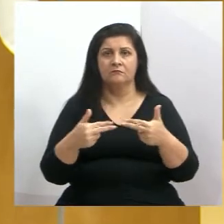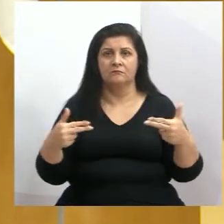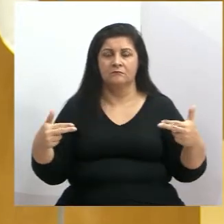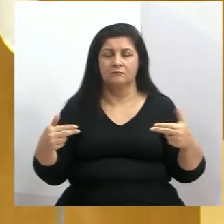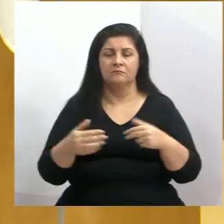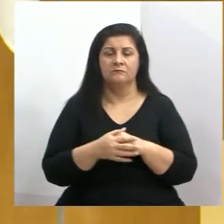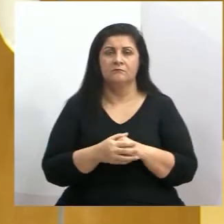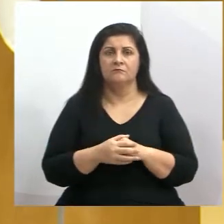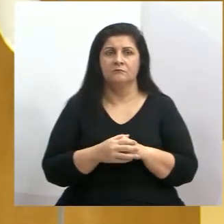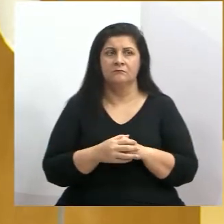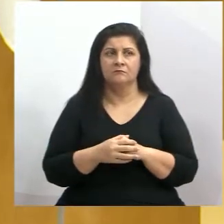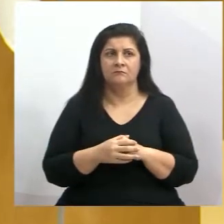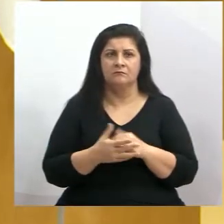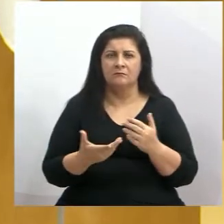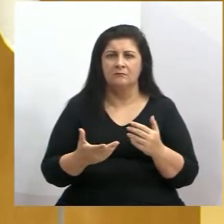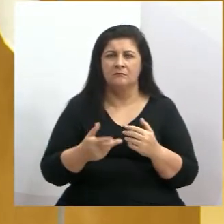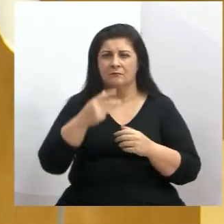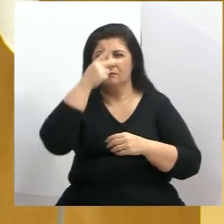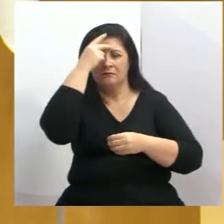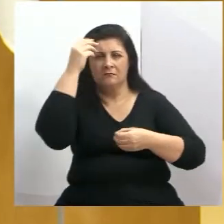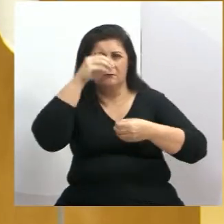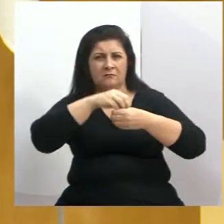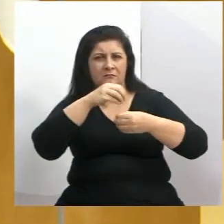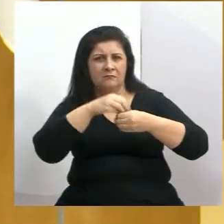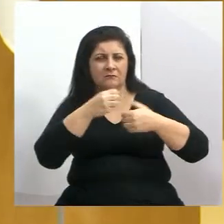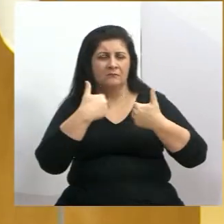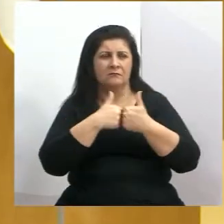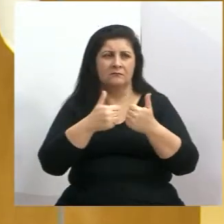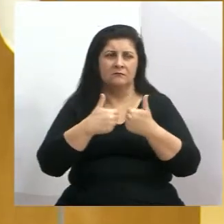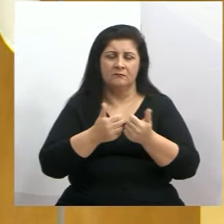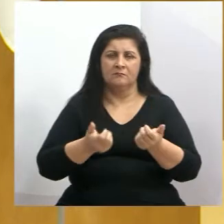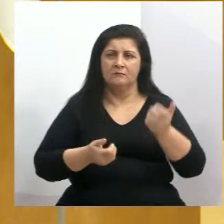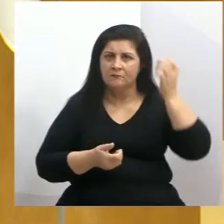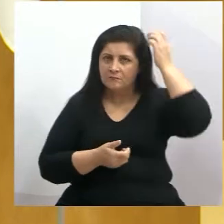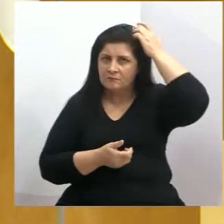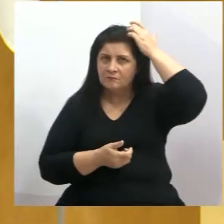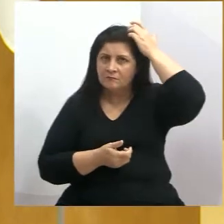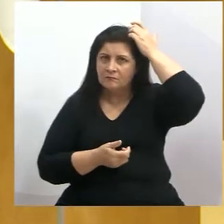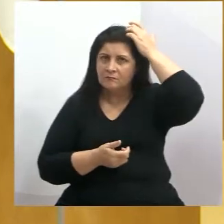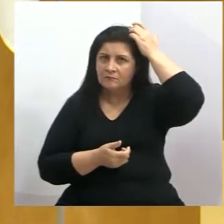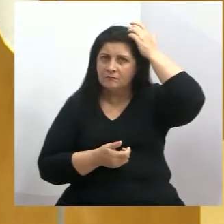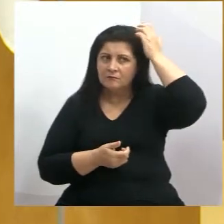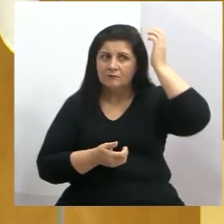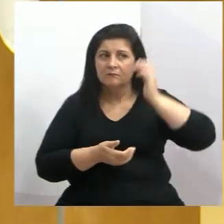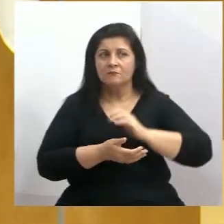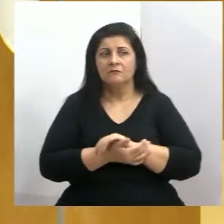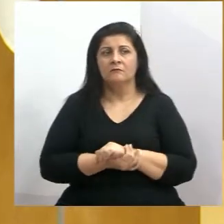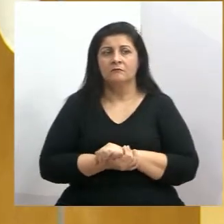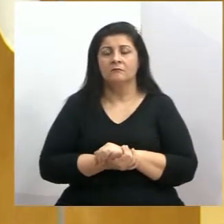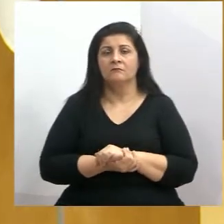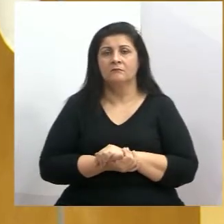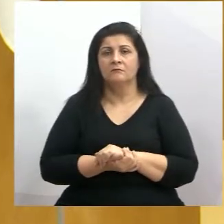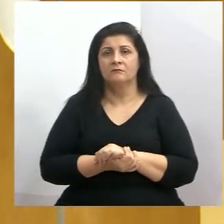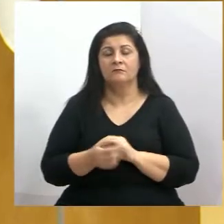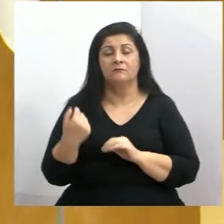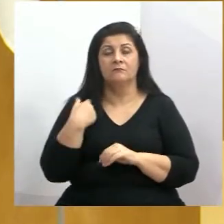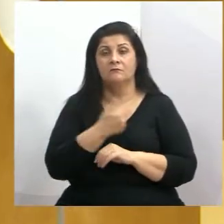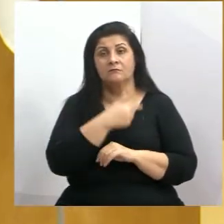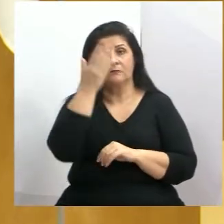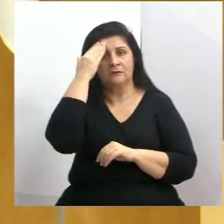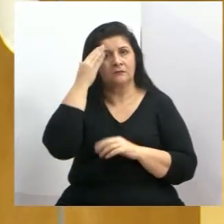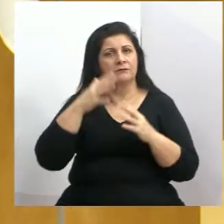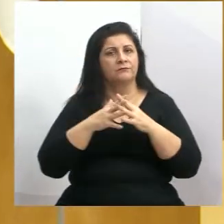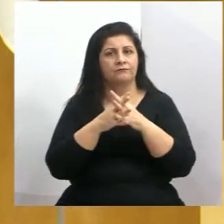relação de quantos passageiros tem dentro do ônibus ou não. E aí a gente sabe a